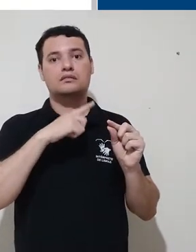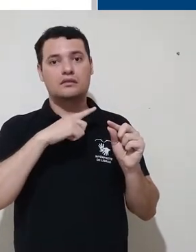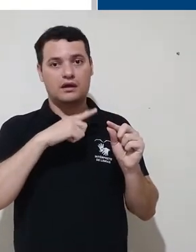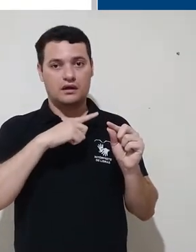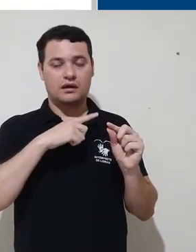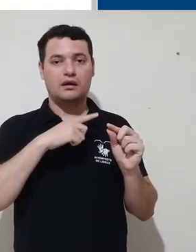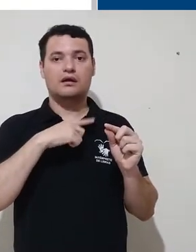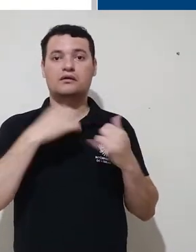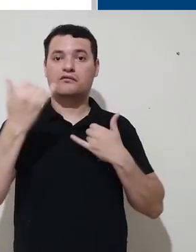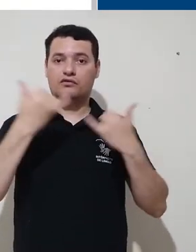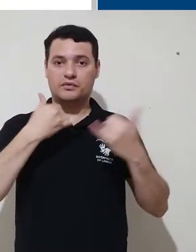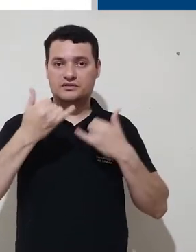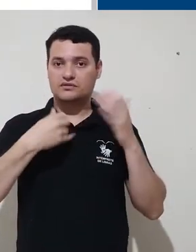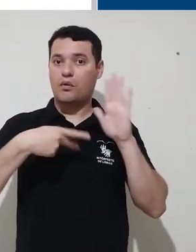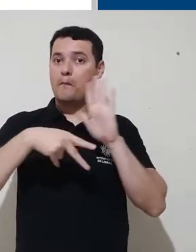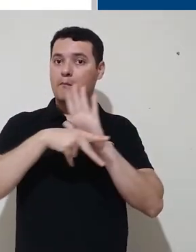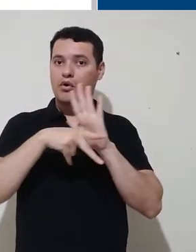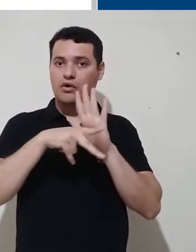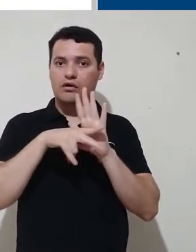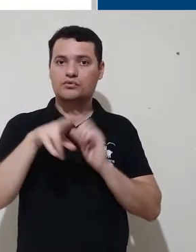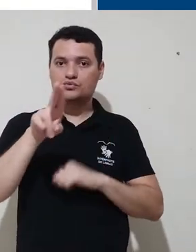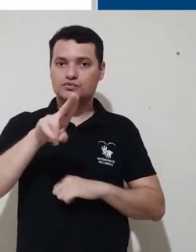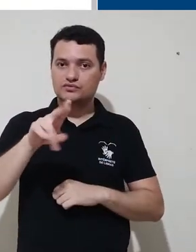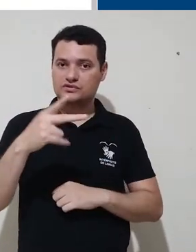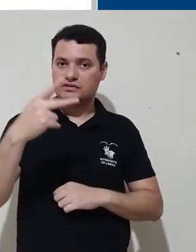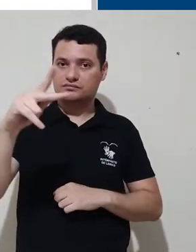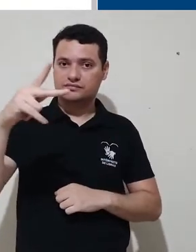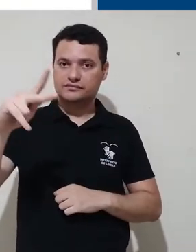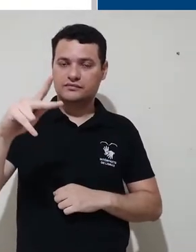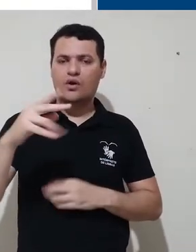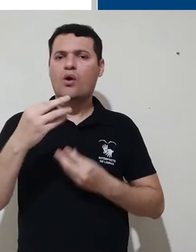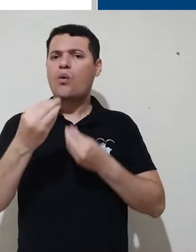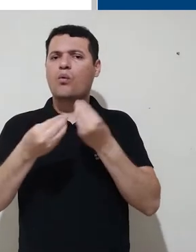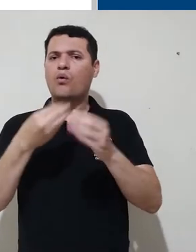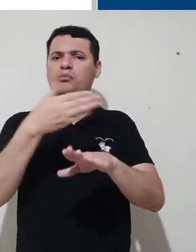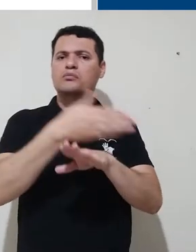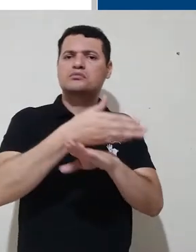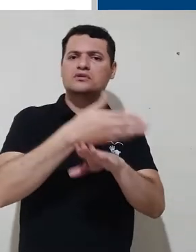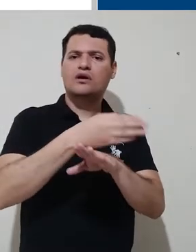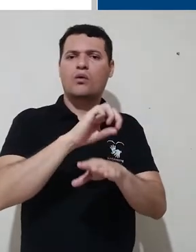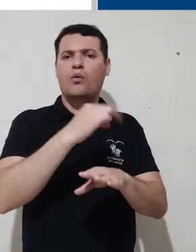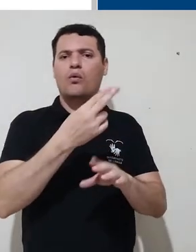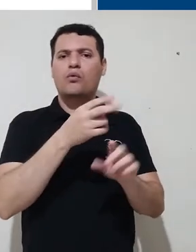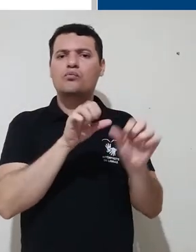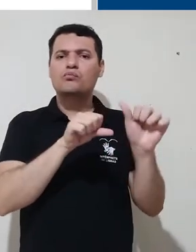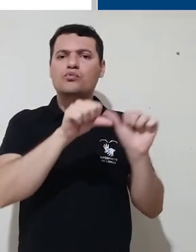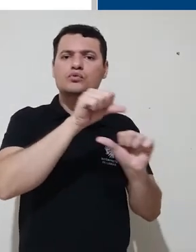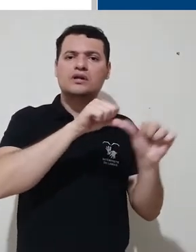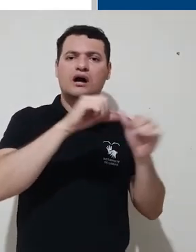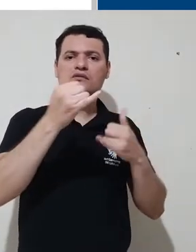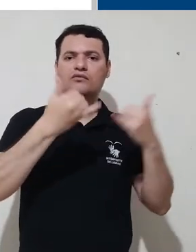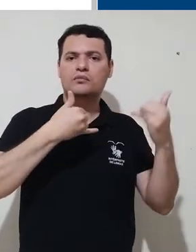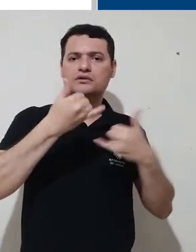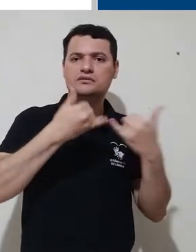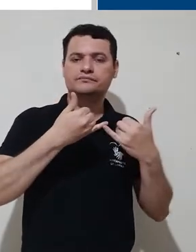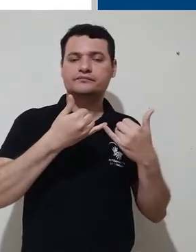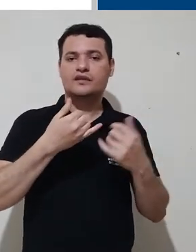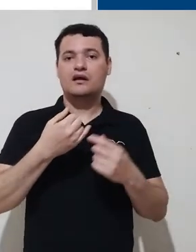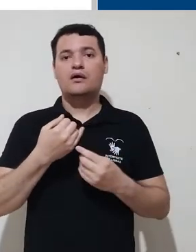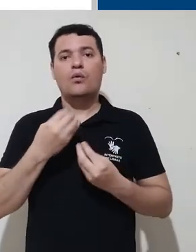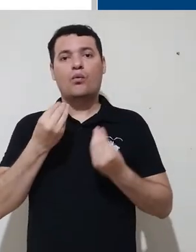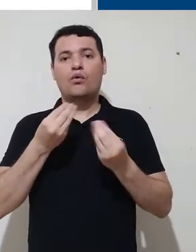informações do usuário. Como eu acesso e como eu edito essas informações? Bom,